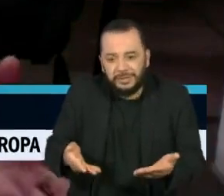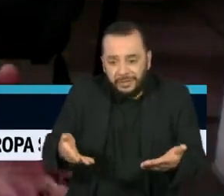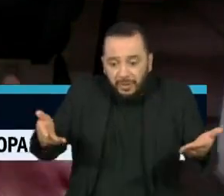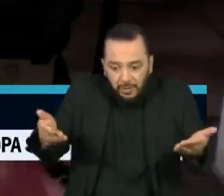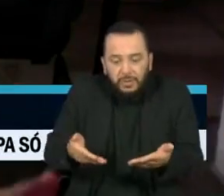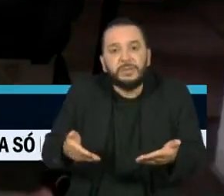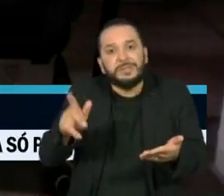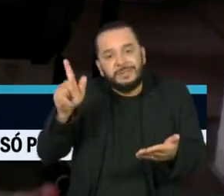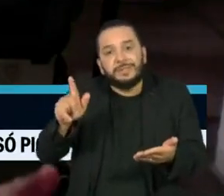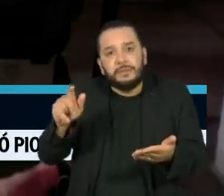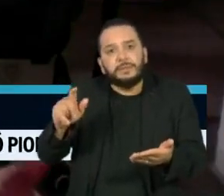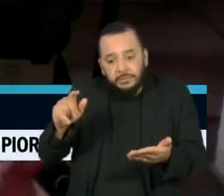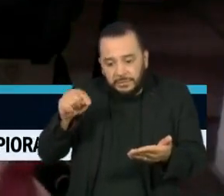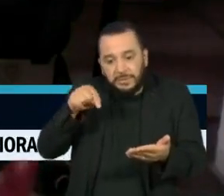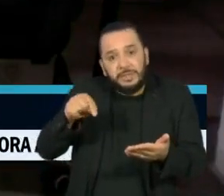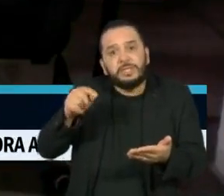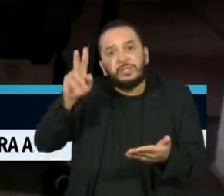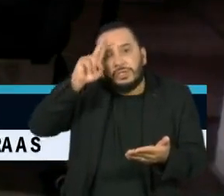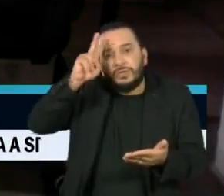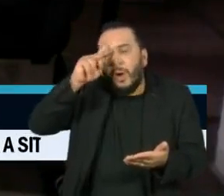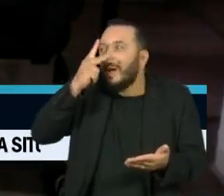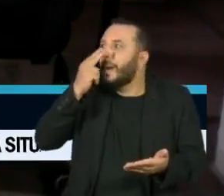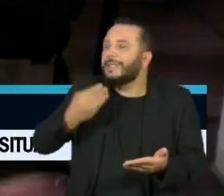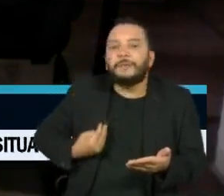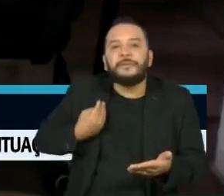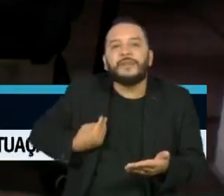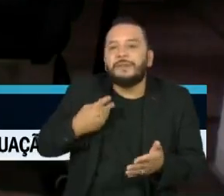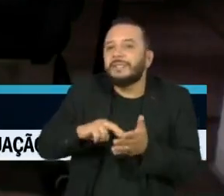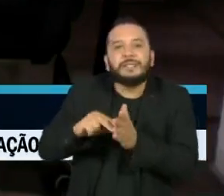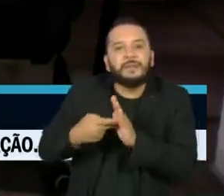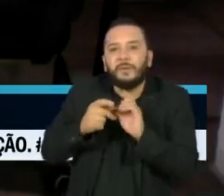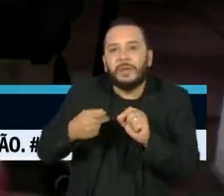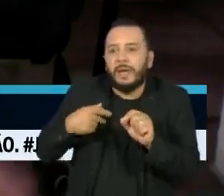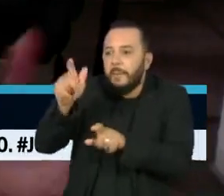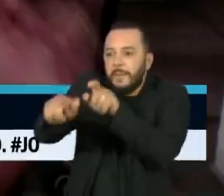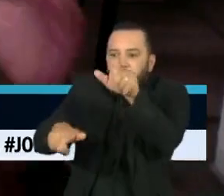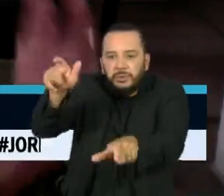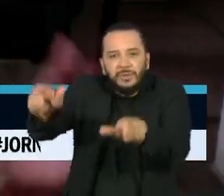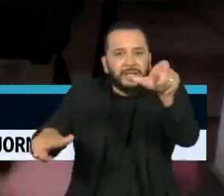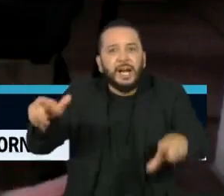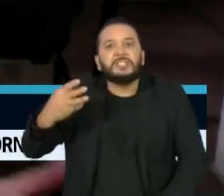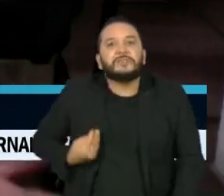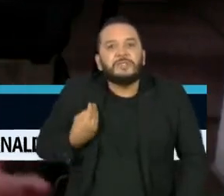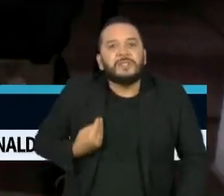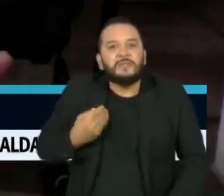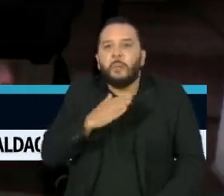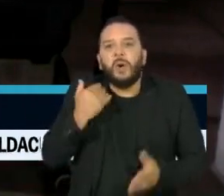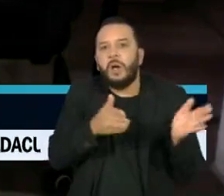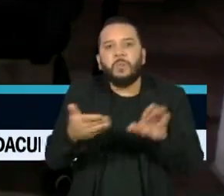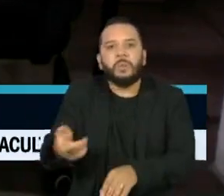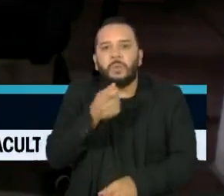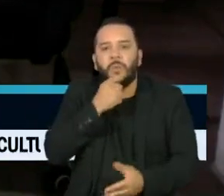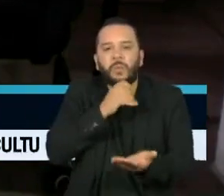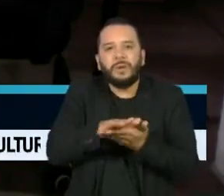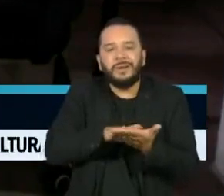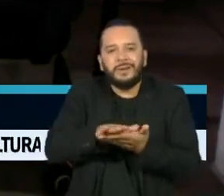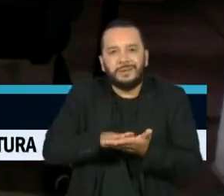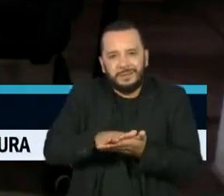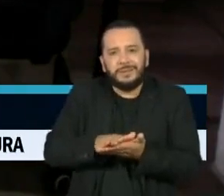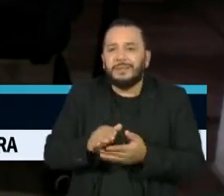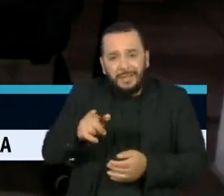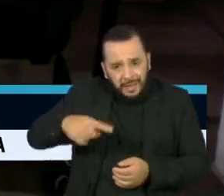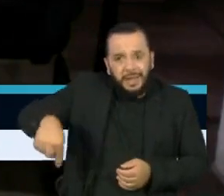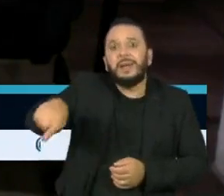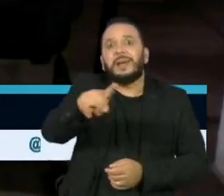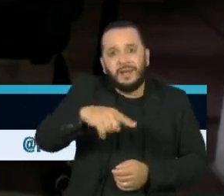histórias que os personagens ainda estão potentes, vivos, potentes no sentido de que capazes